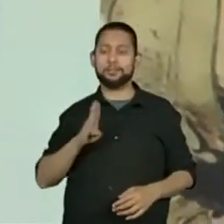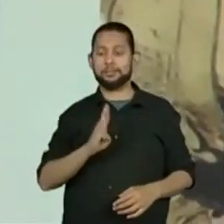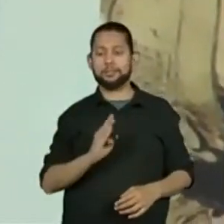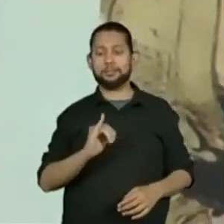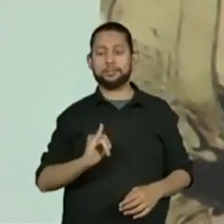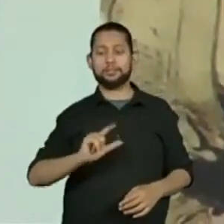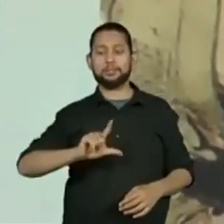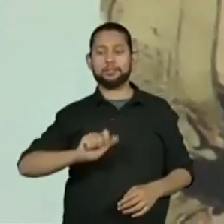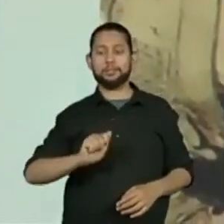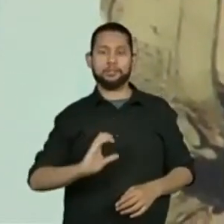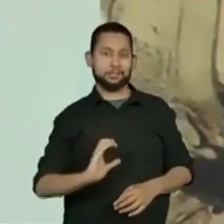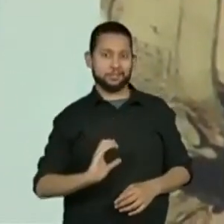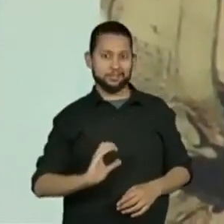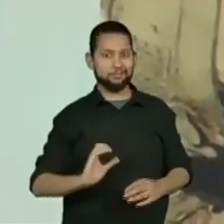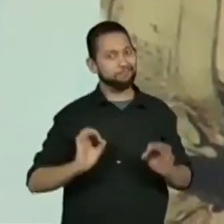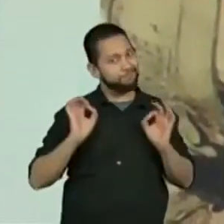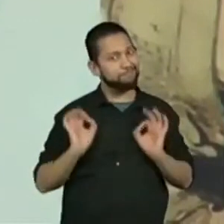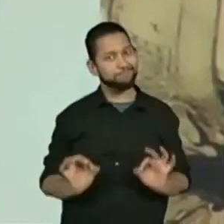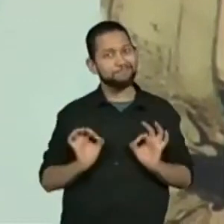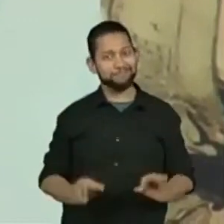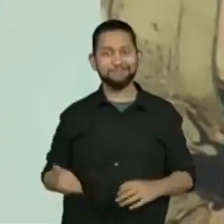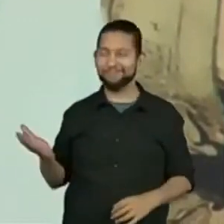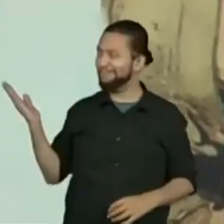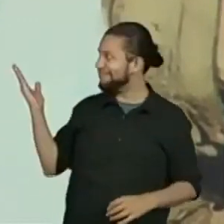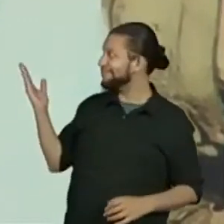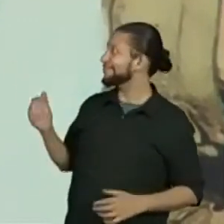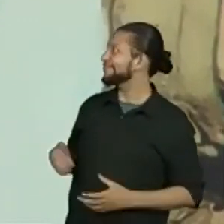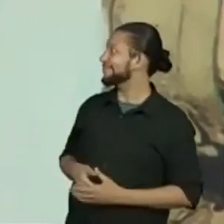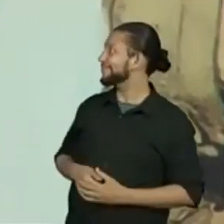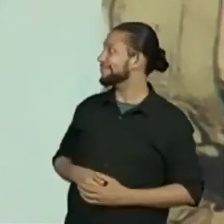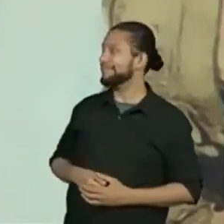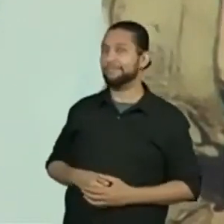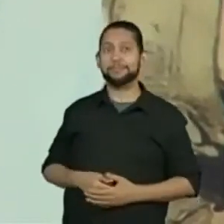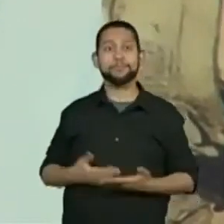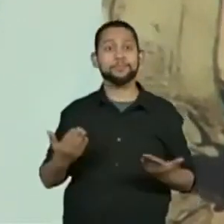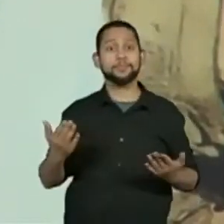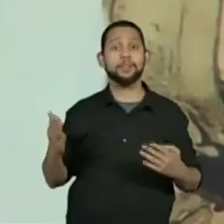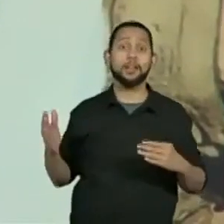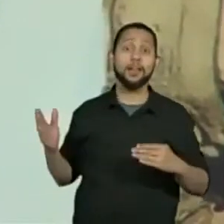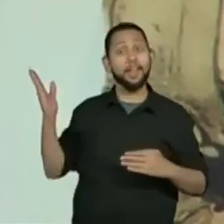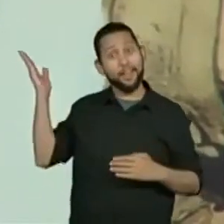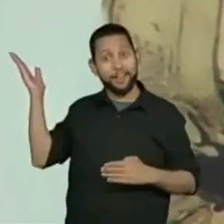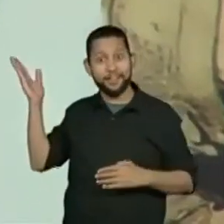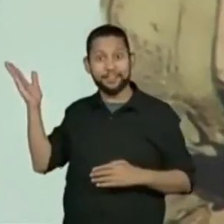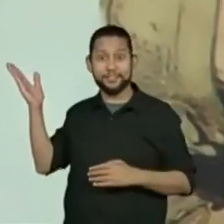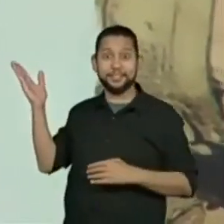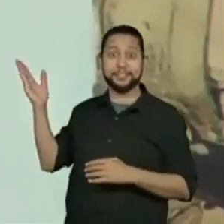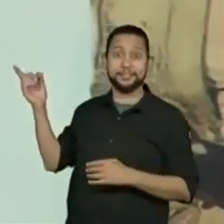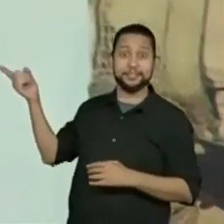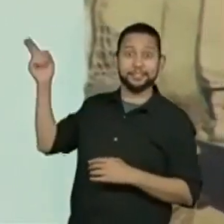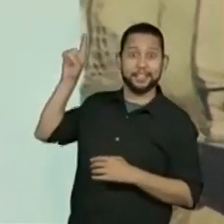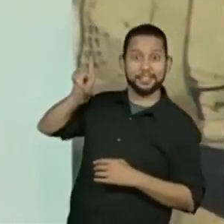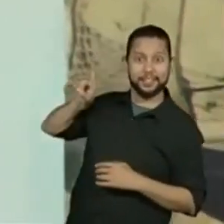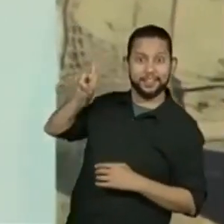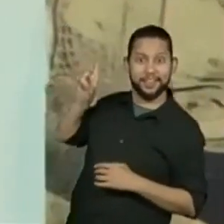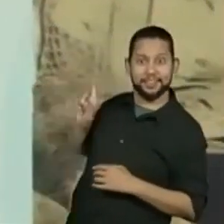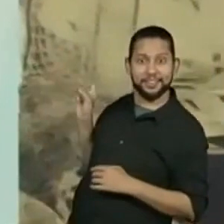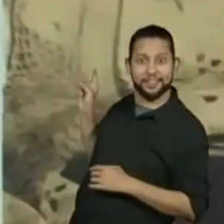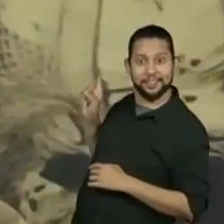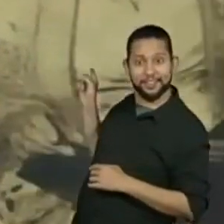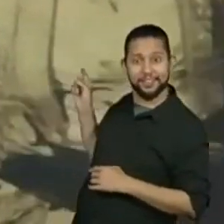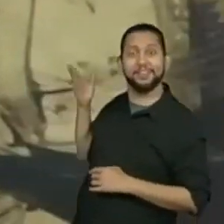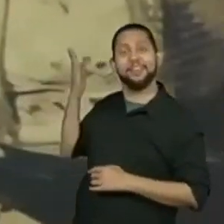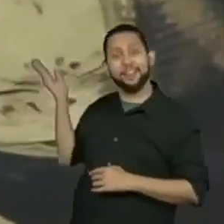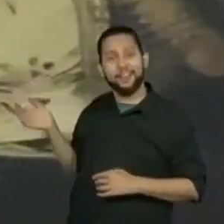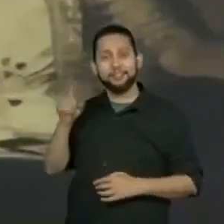Bilac, perfeito. Olavo Bilac. E a última, que a maioria já acertou, é a